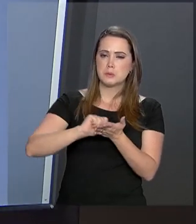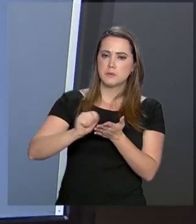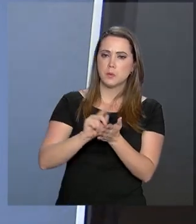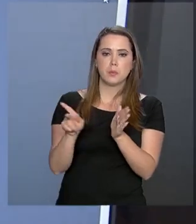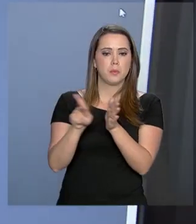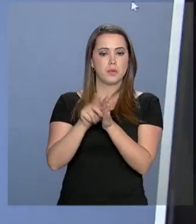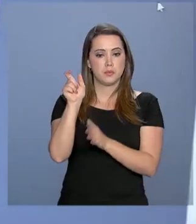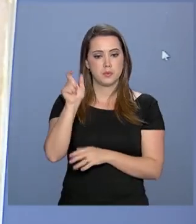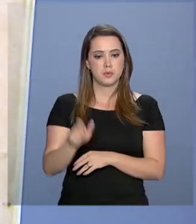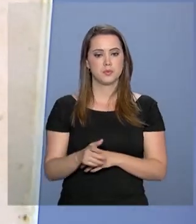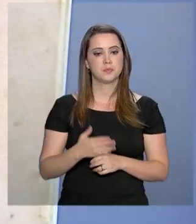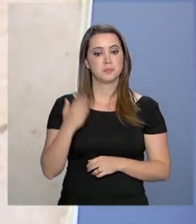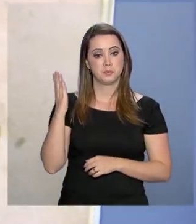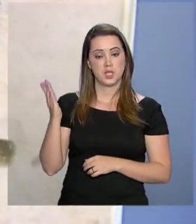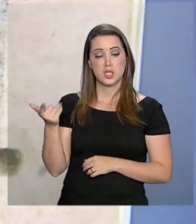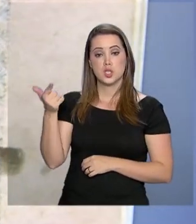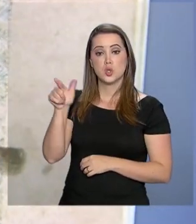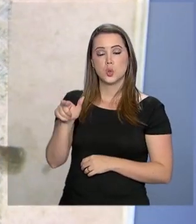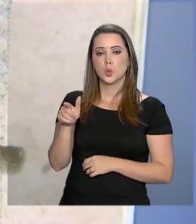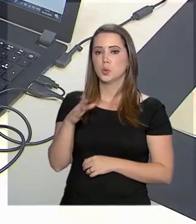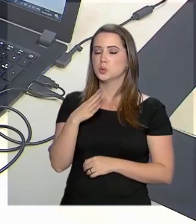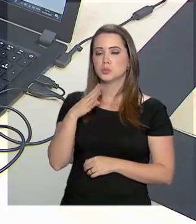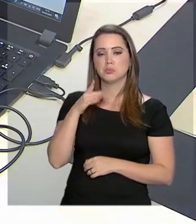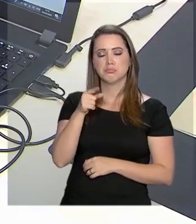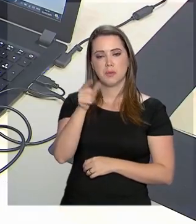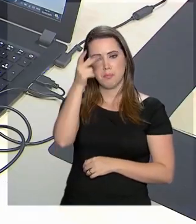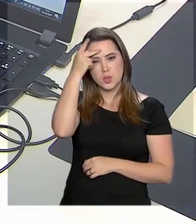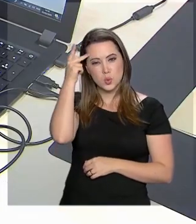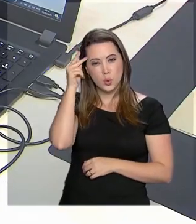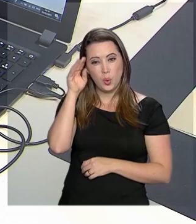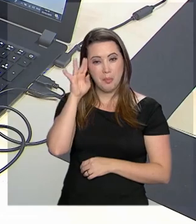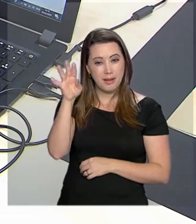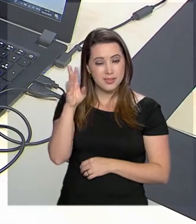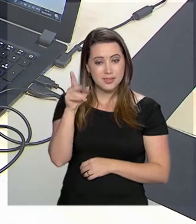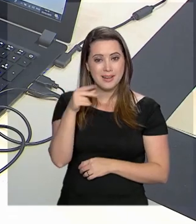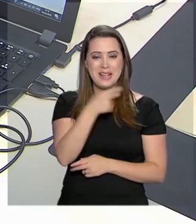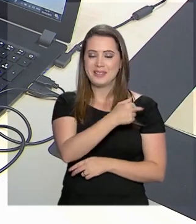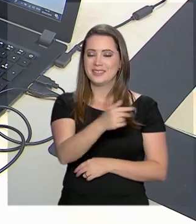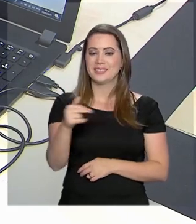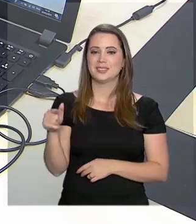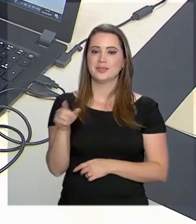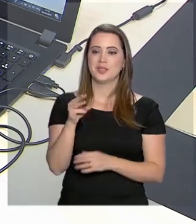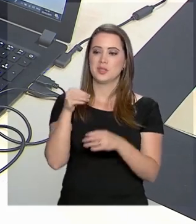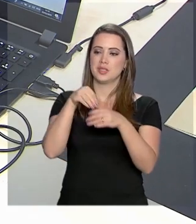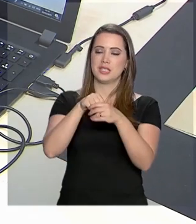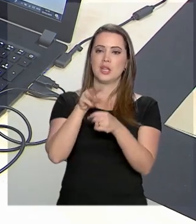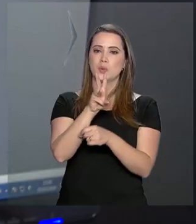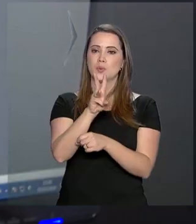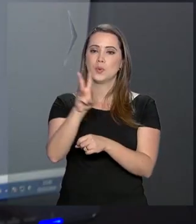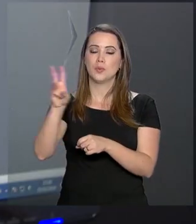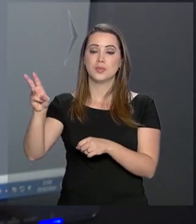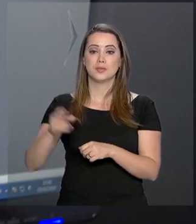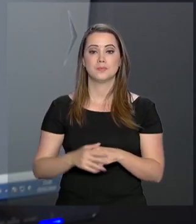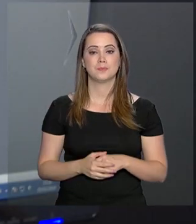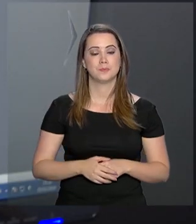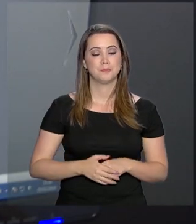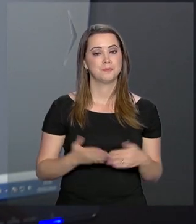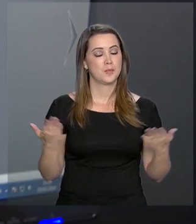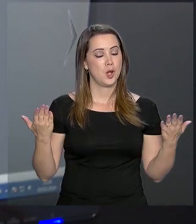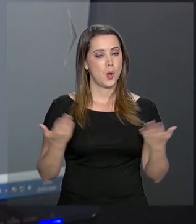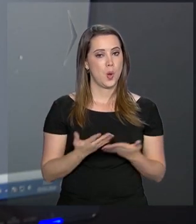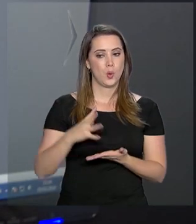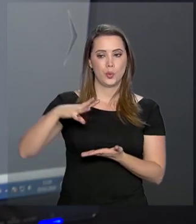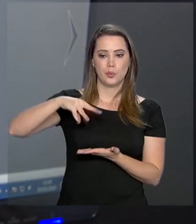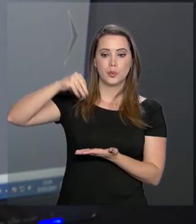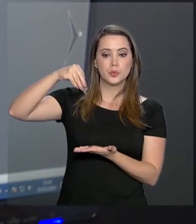Leandro Gomes de Barros nem imaginaria que sua obra se perpetuaria dentro do computador. Agora